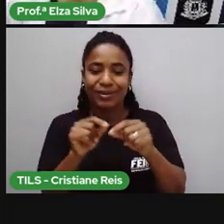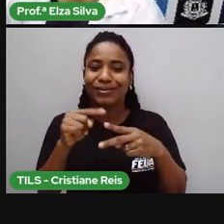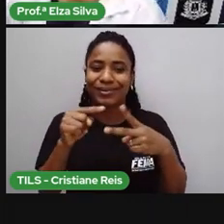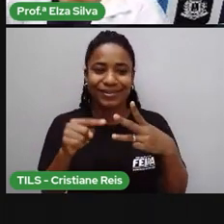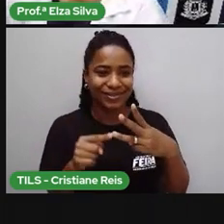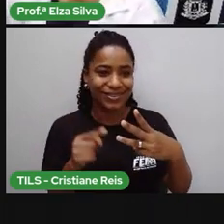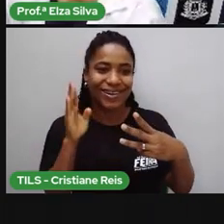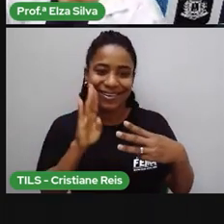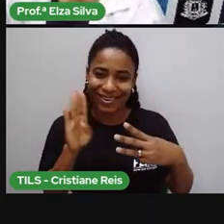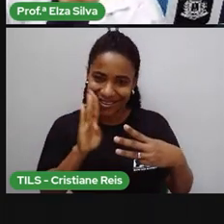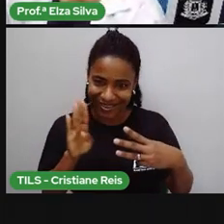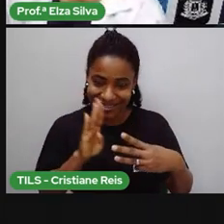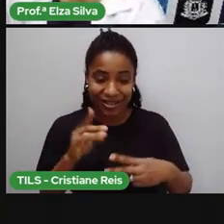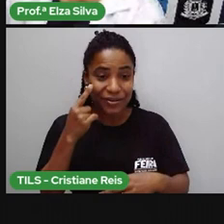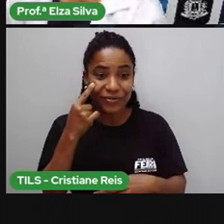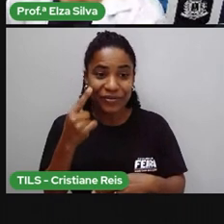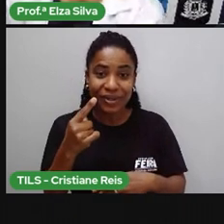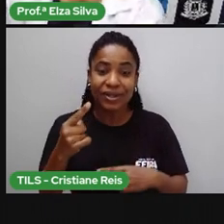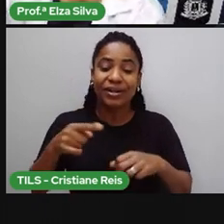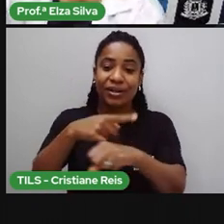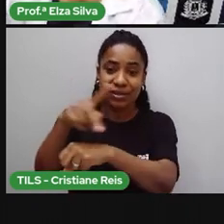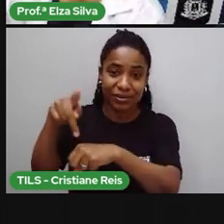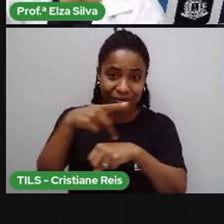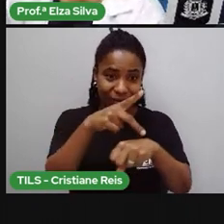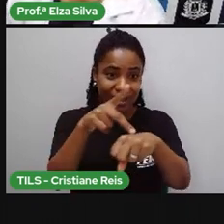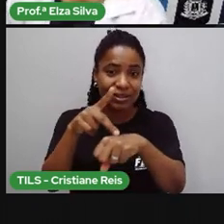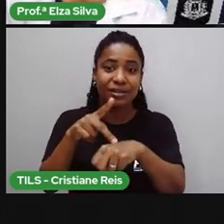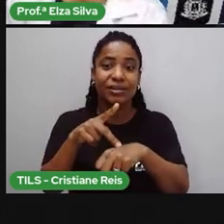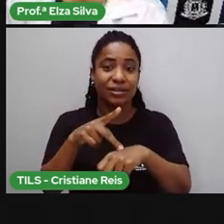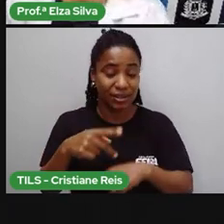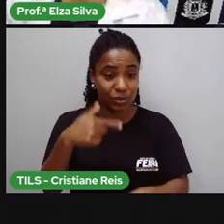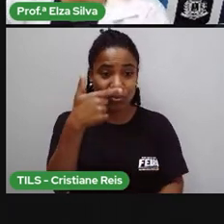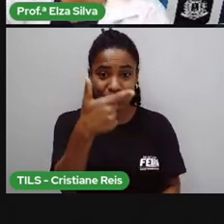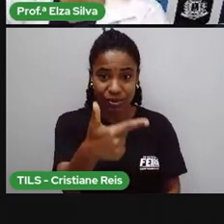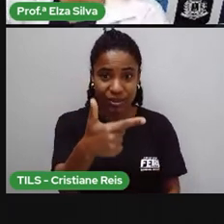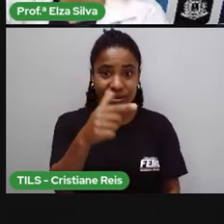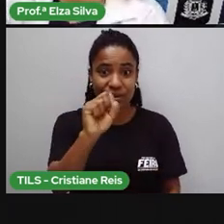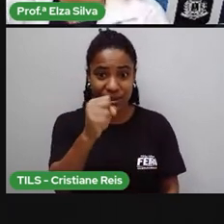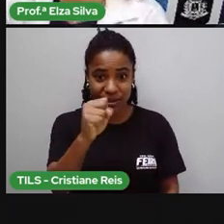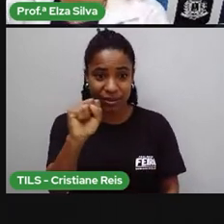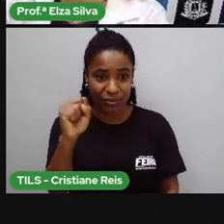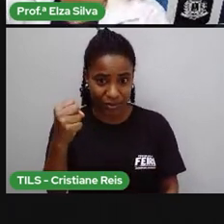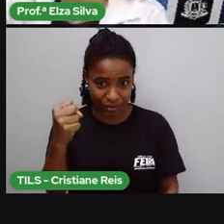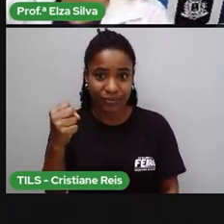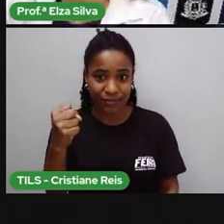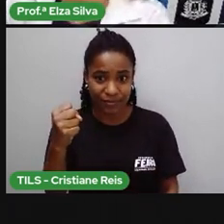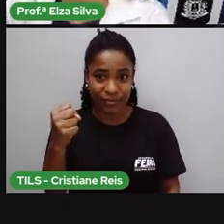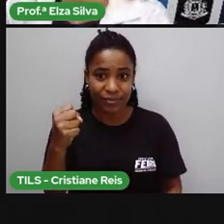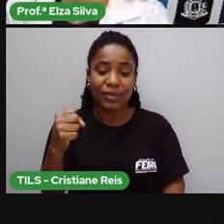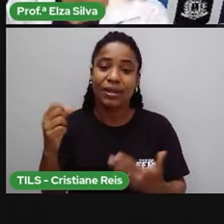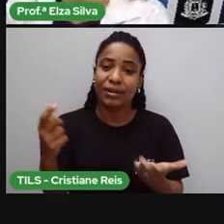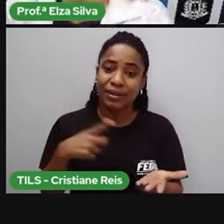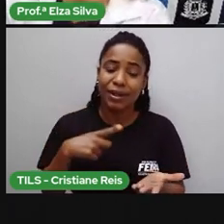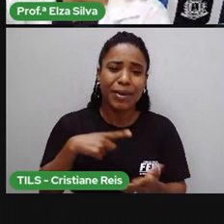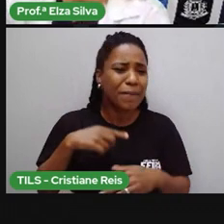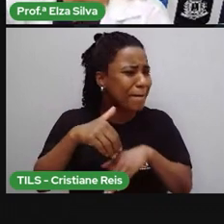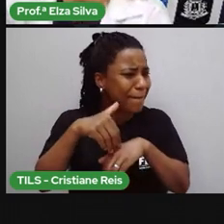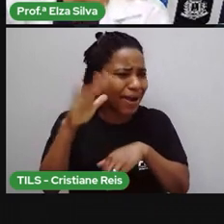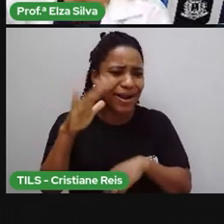legais. O nosso país tem 218 línguas em uso. O português, claro, e mais